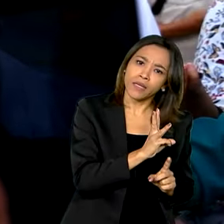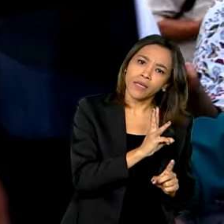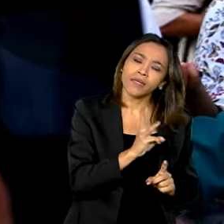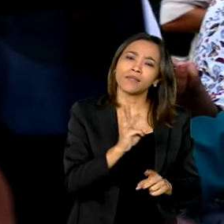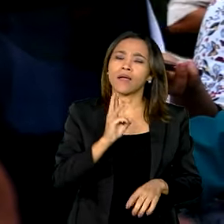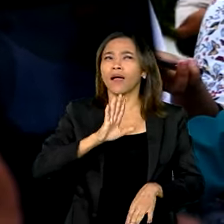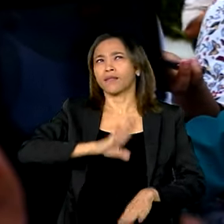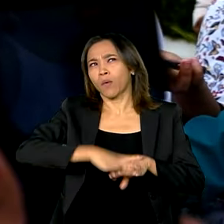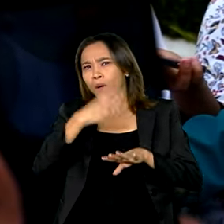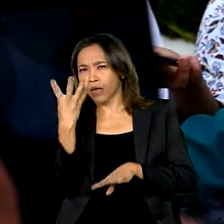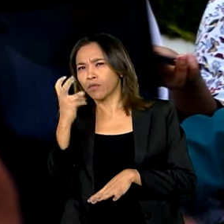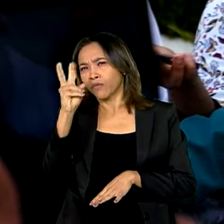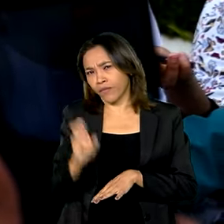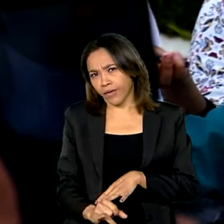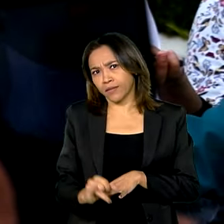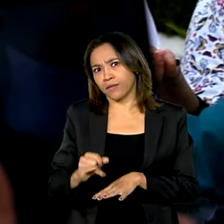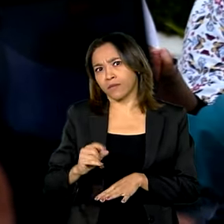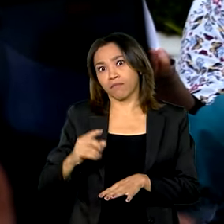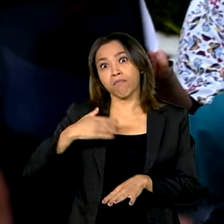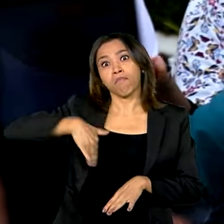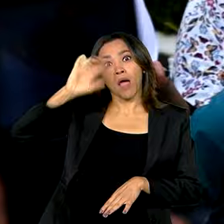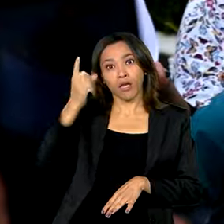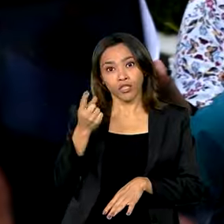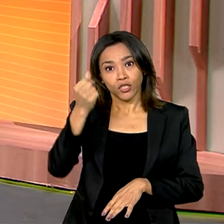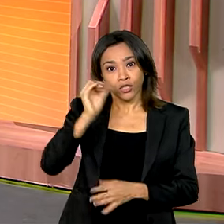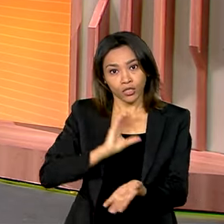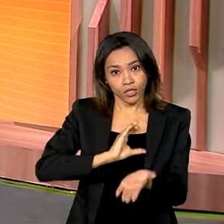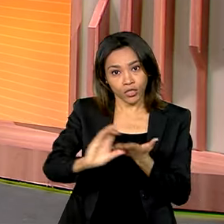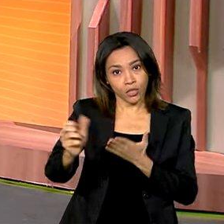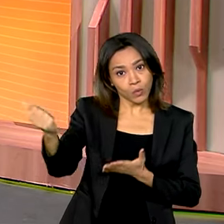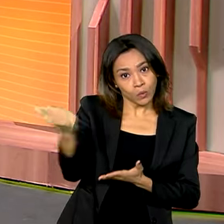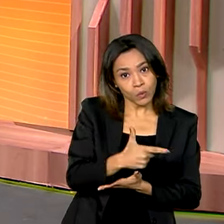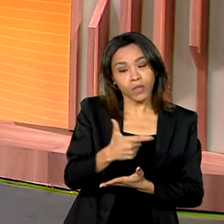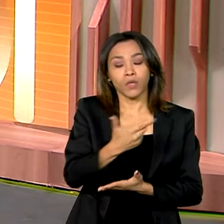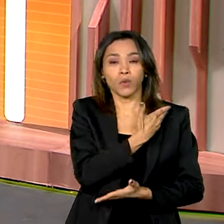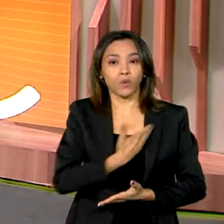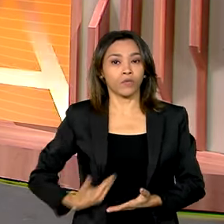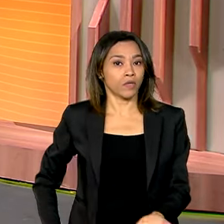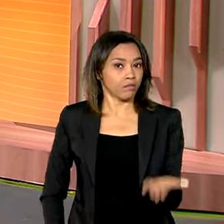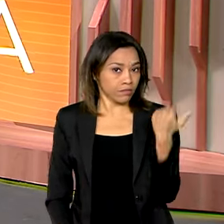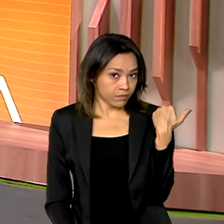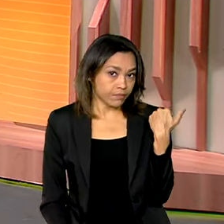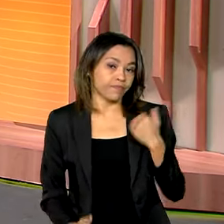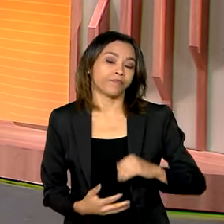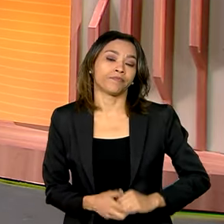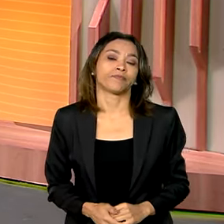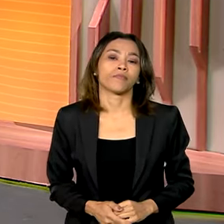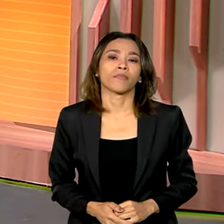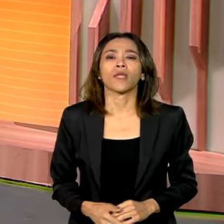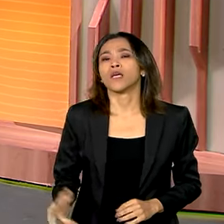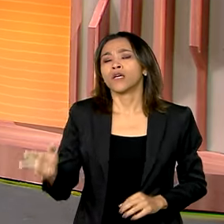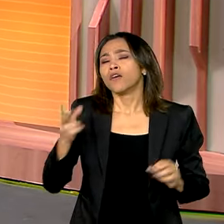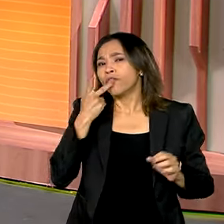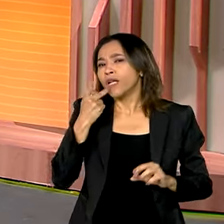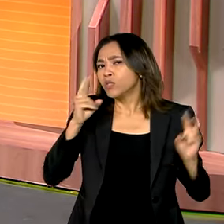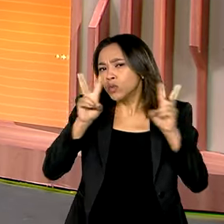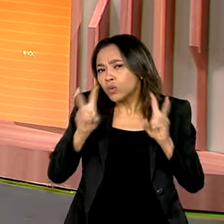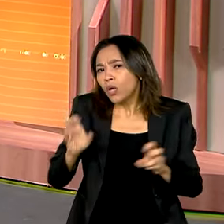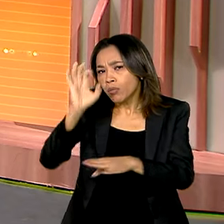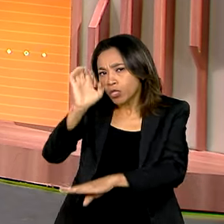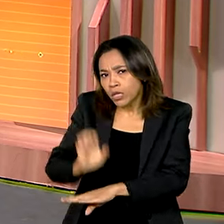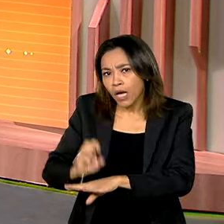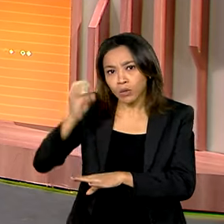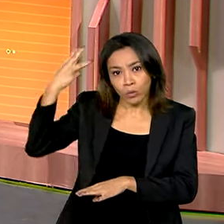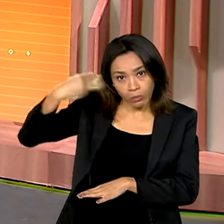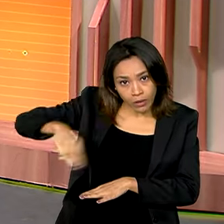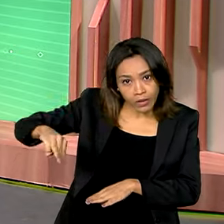vezes mais investimento do que vinha sendo feito no governo anterior. Vamos aproveitar que estamos falando dessa região no Maranhão para